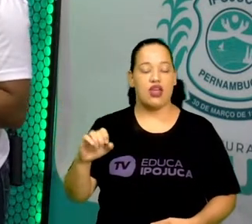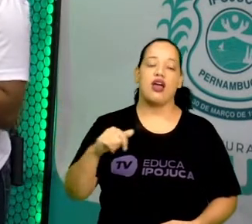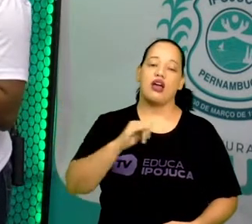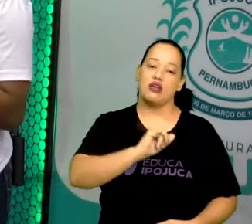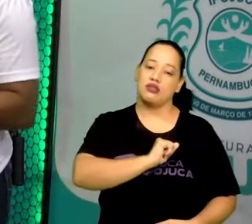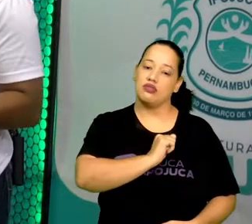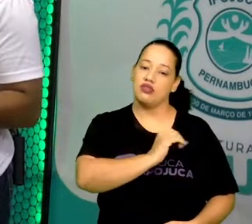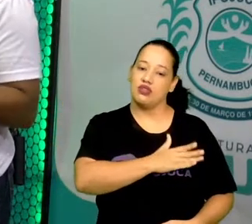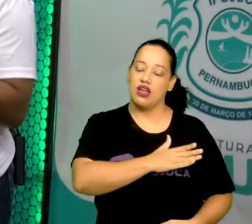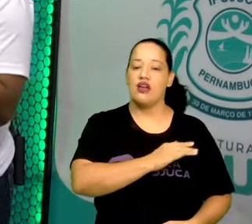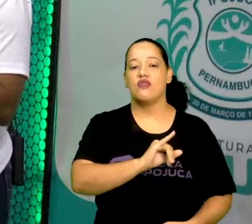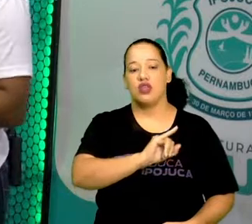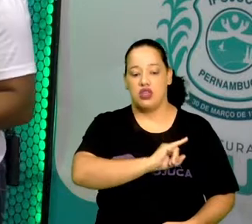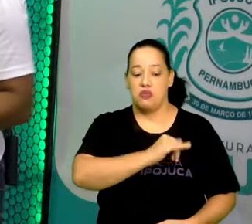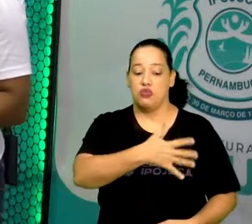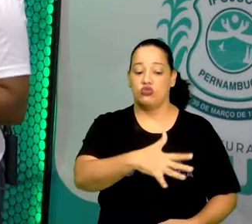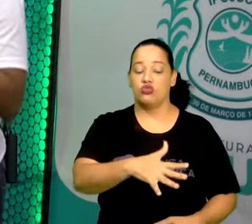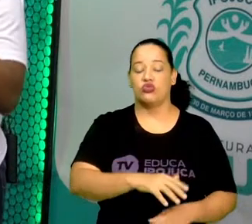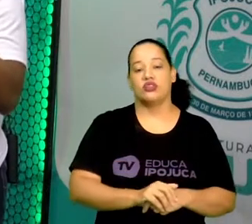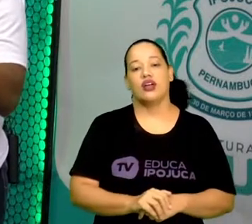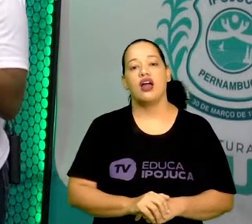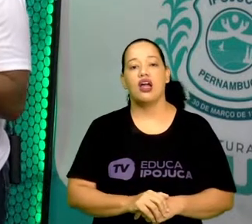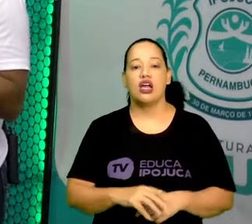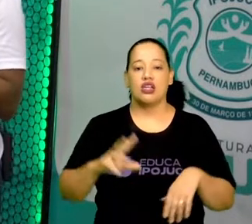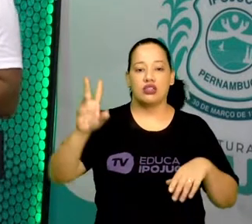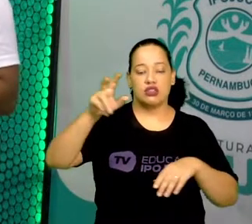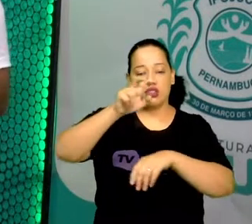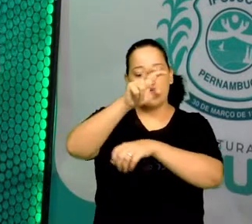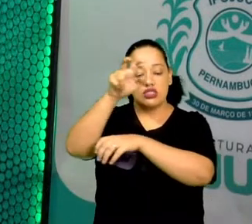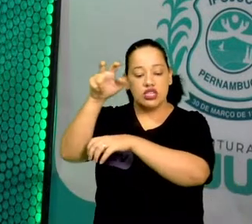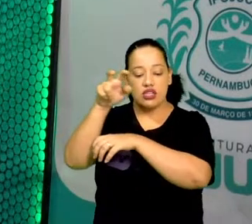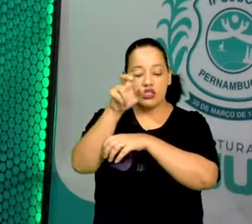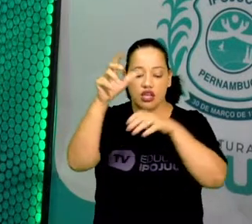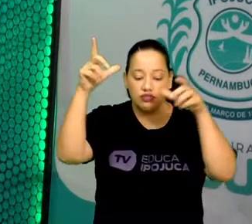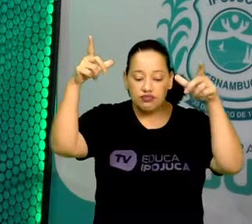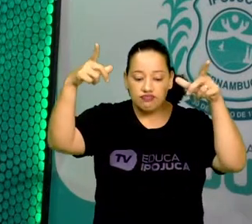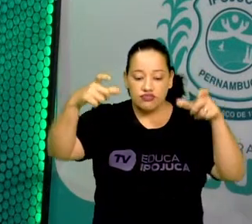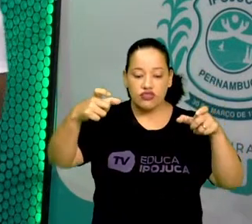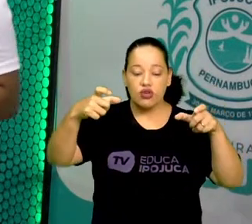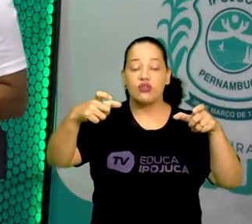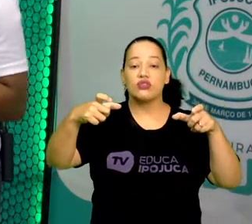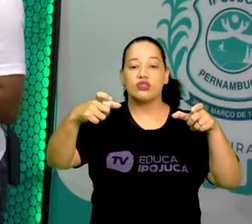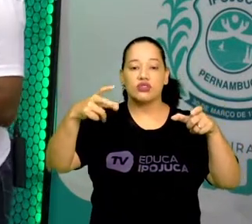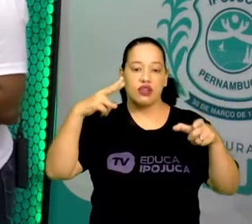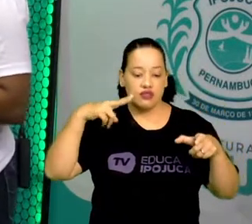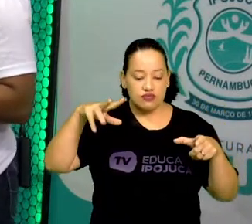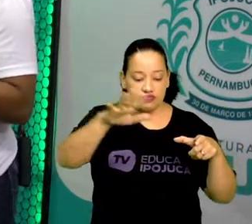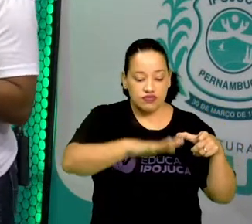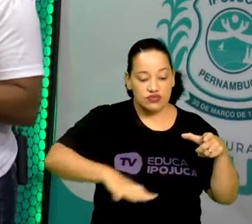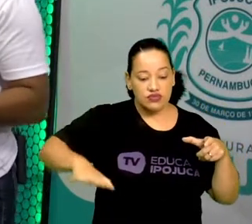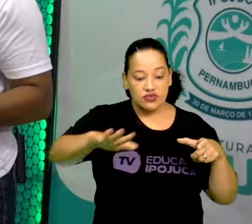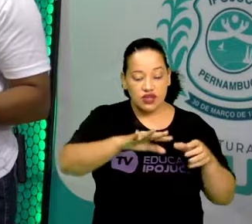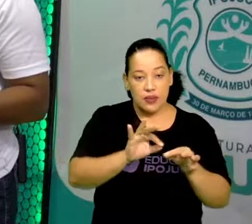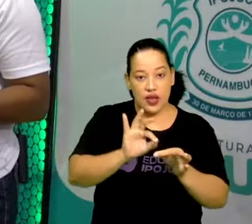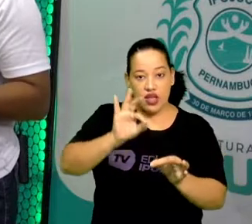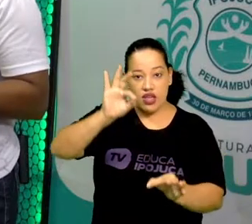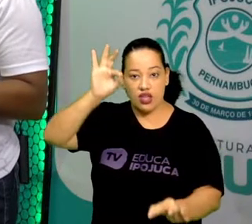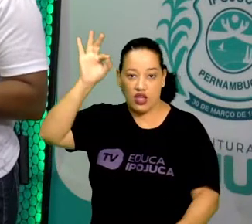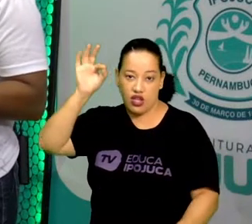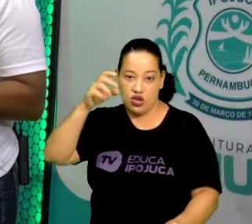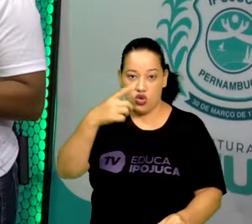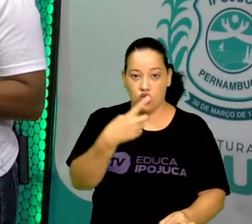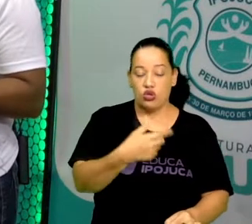retirada de uma câmera de satélite estava numa distância de 276 metros.